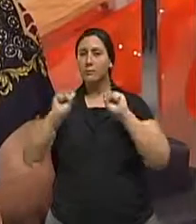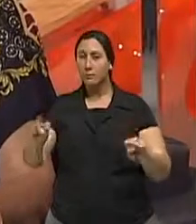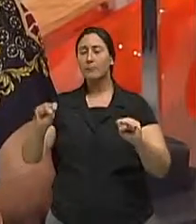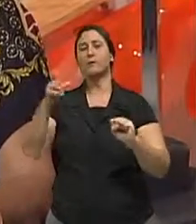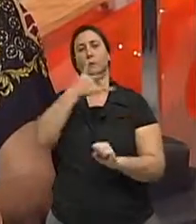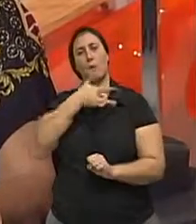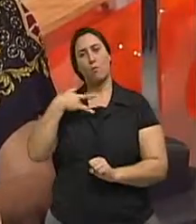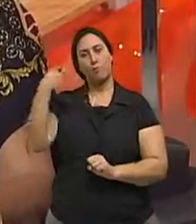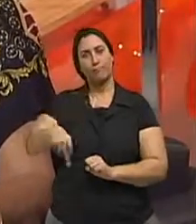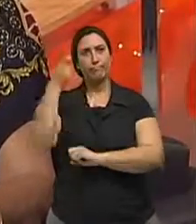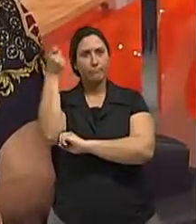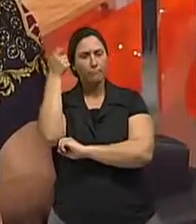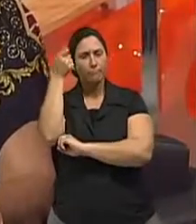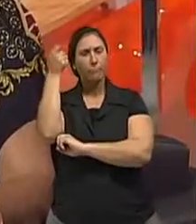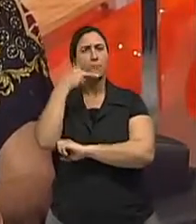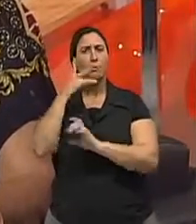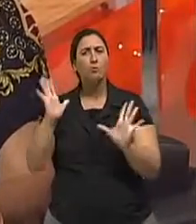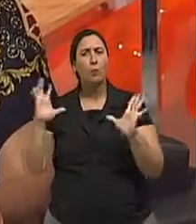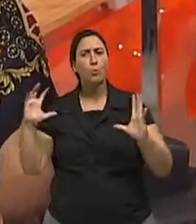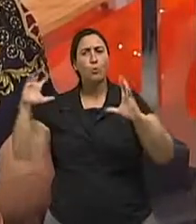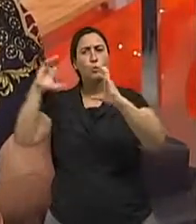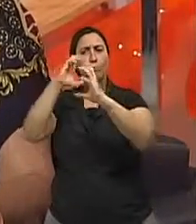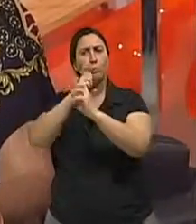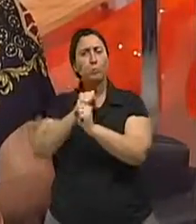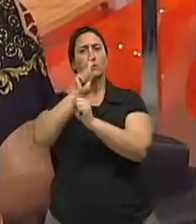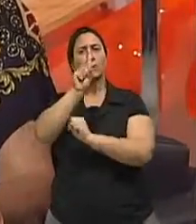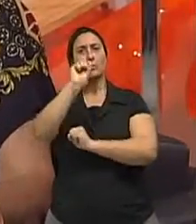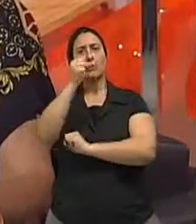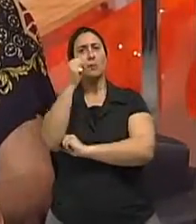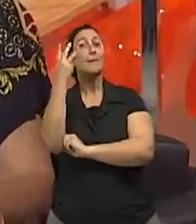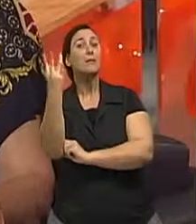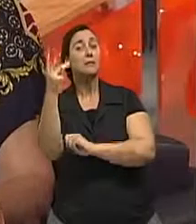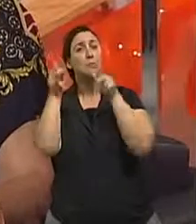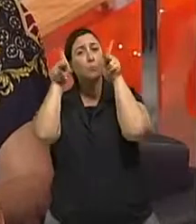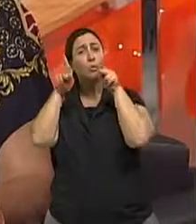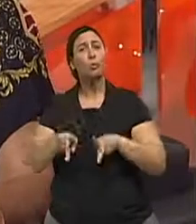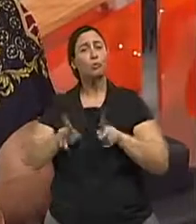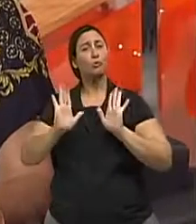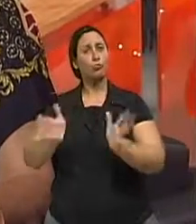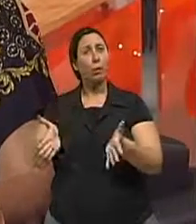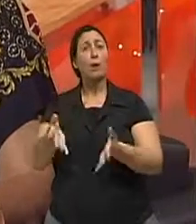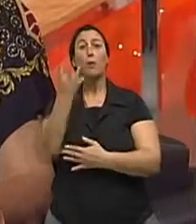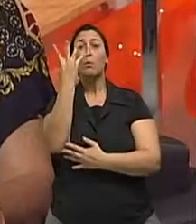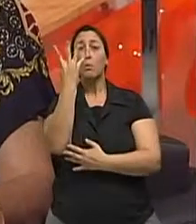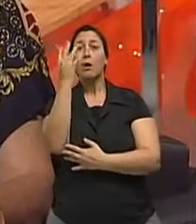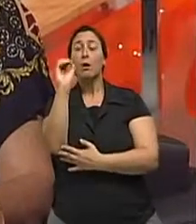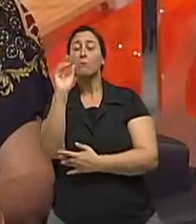gripe A vitimou 183 pessoas na região sul, causando 40 mortes no Paraná,